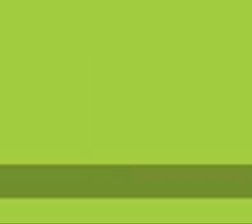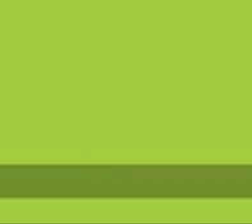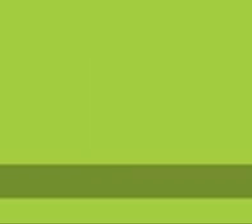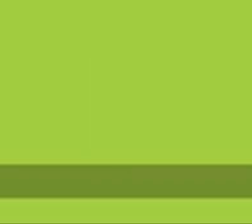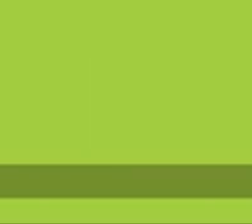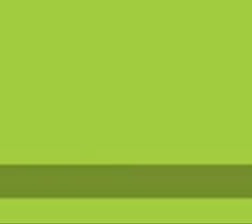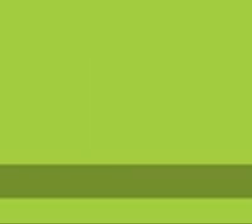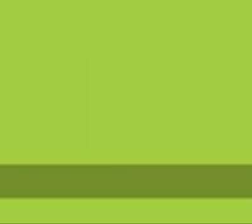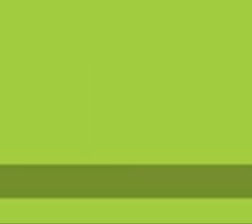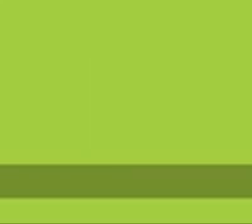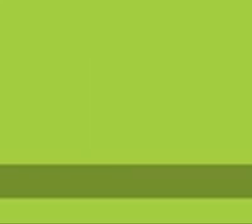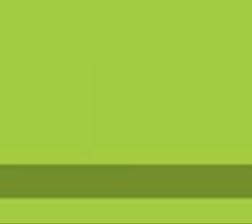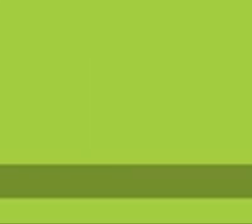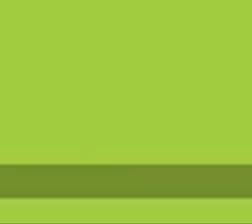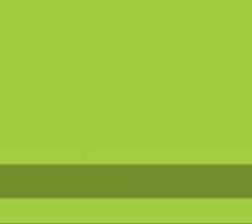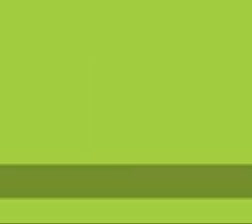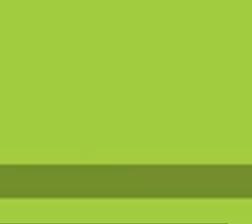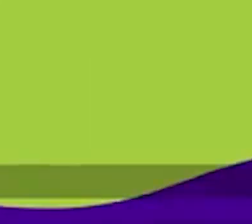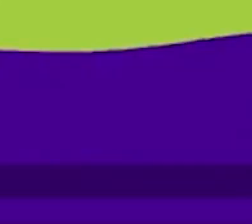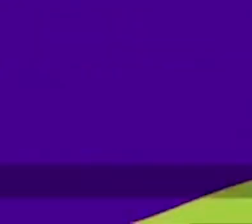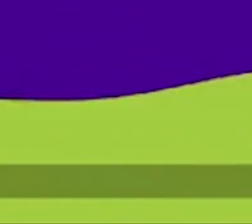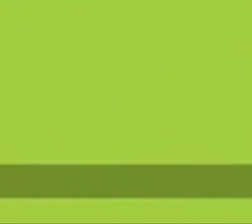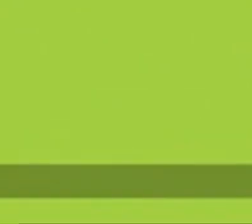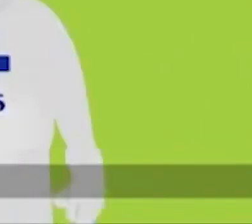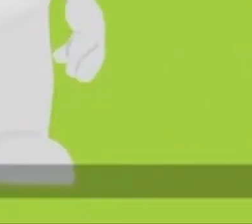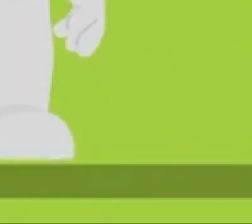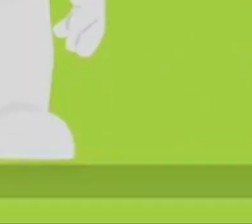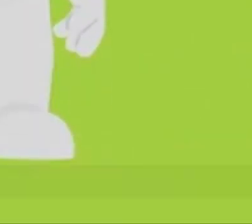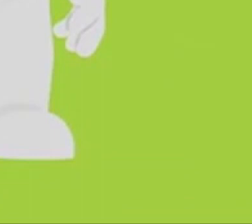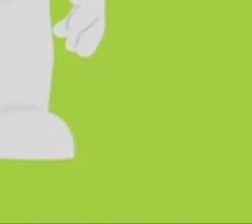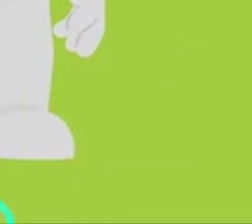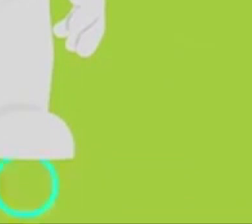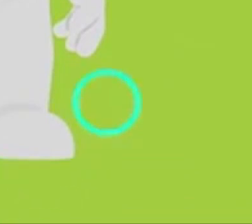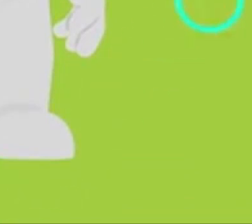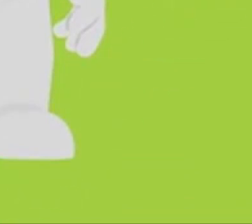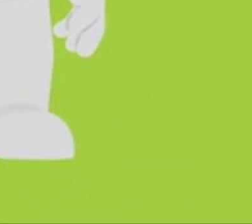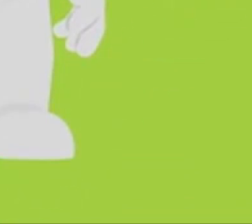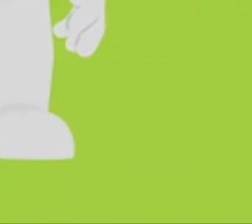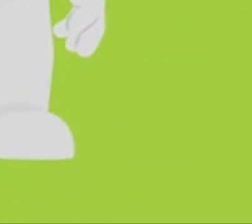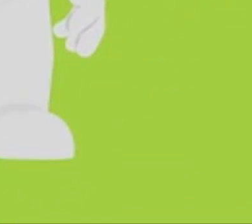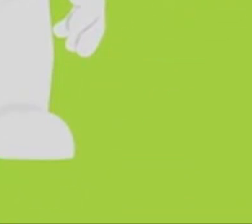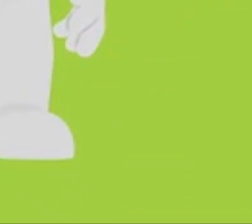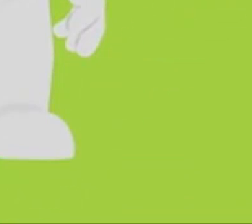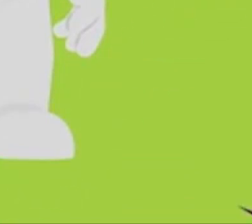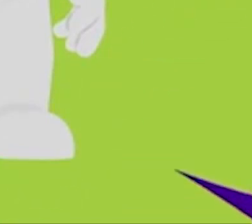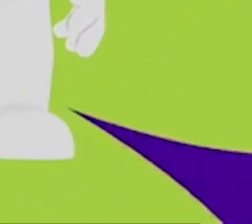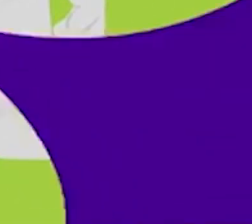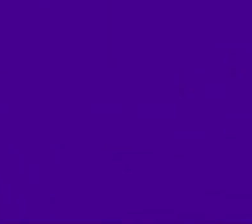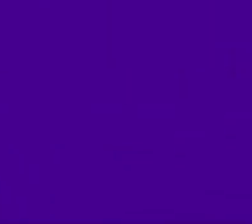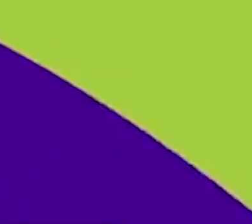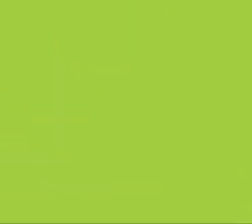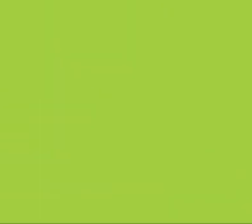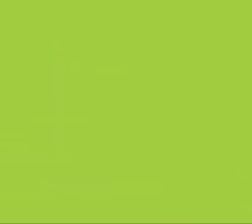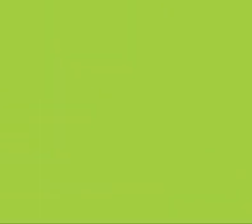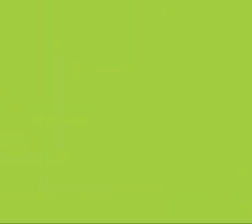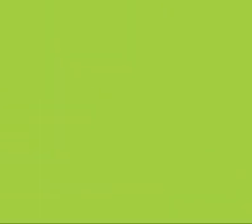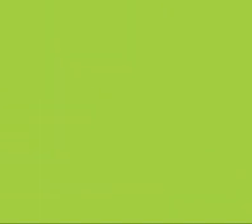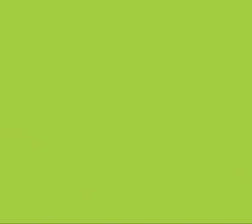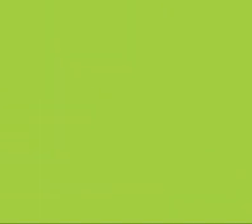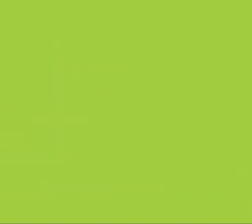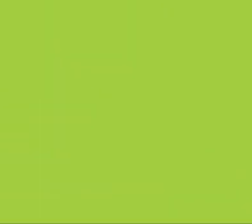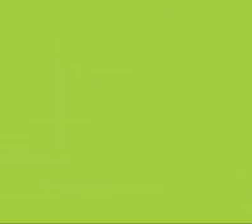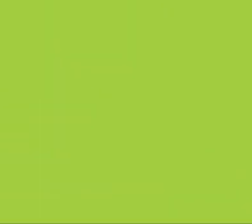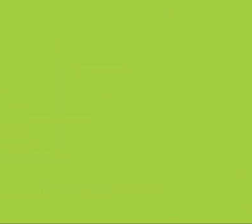existe relação entre a vacina e esse transtorno do desenvolvimento. Com proteção as doenças não voltarão. Saiba